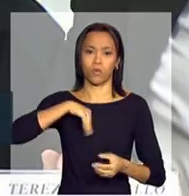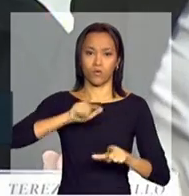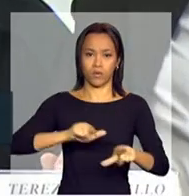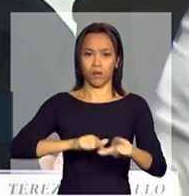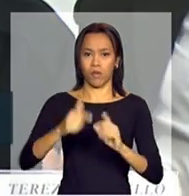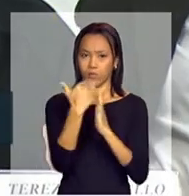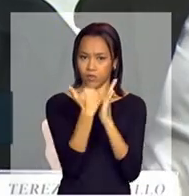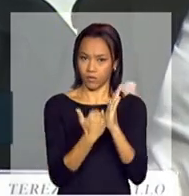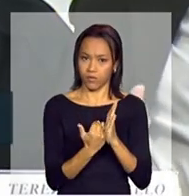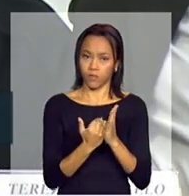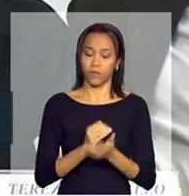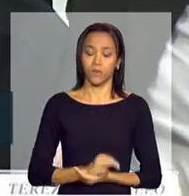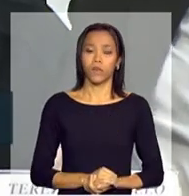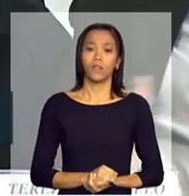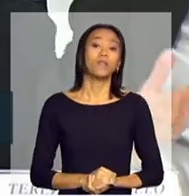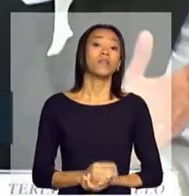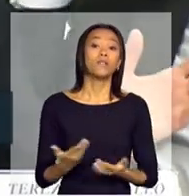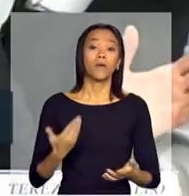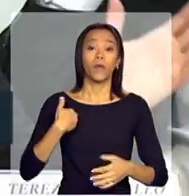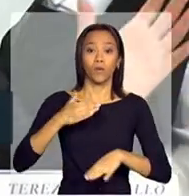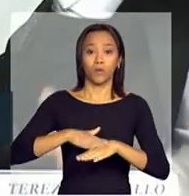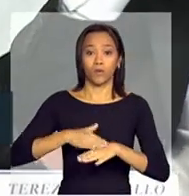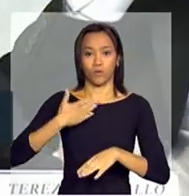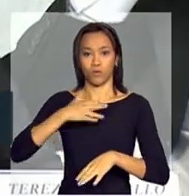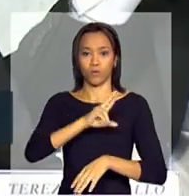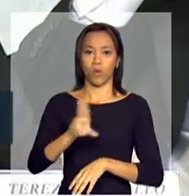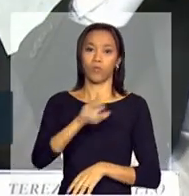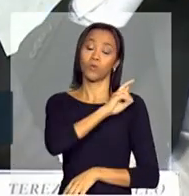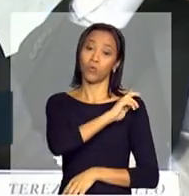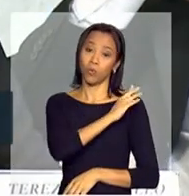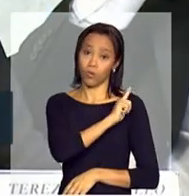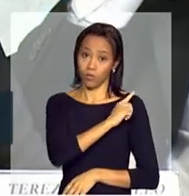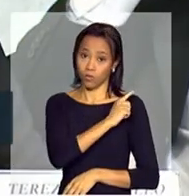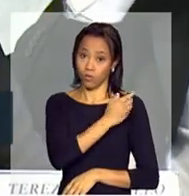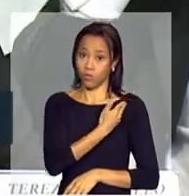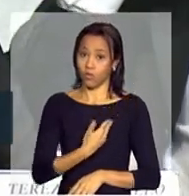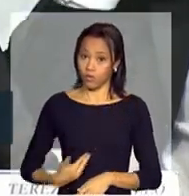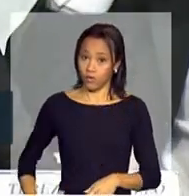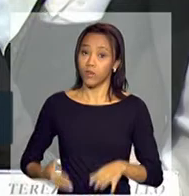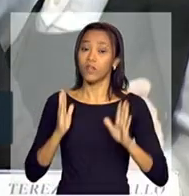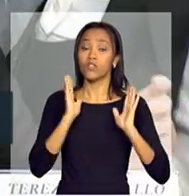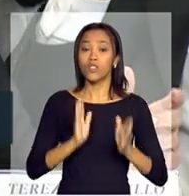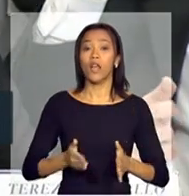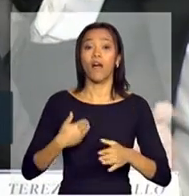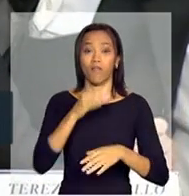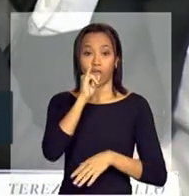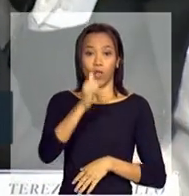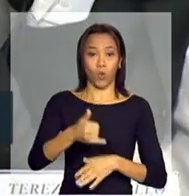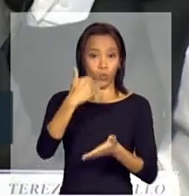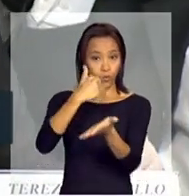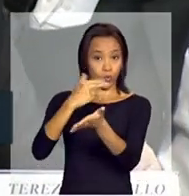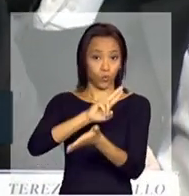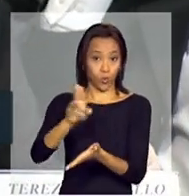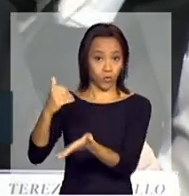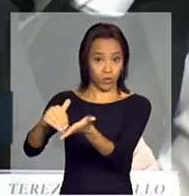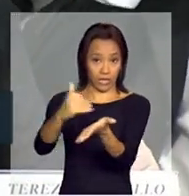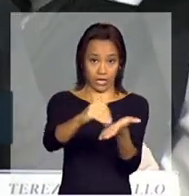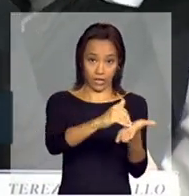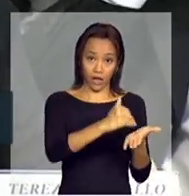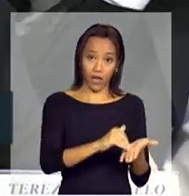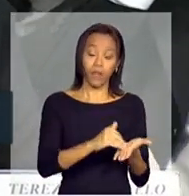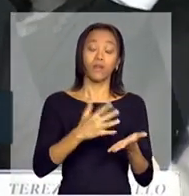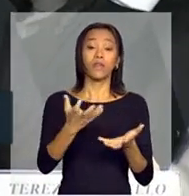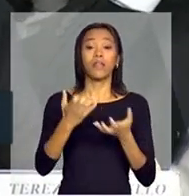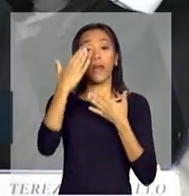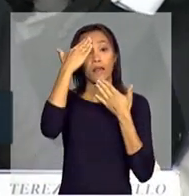Nós estamos aqui, eu estou falando em nome do governo, Gilberto já citou os nossos secretários executivos, então, queria agradecer a presença